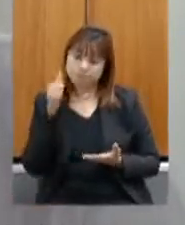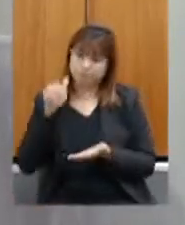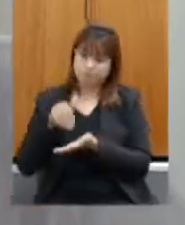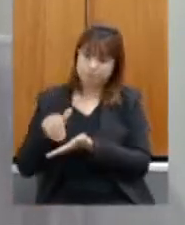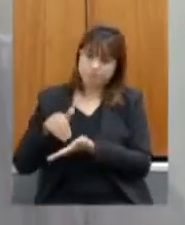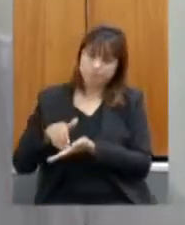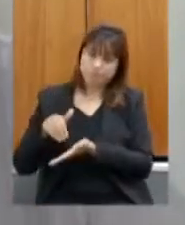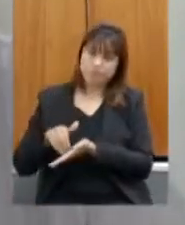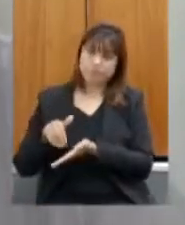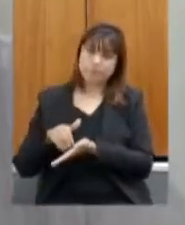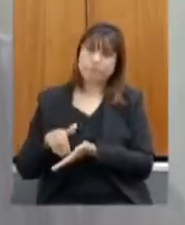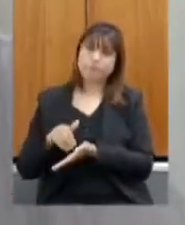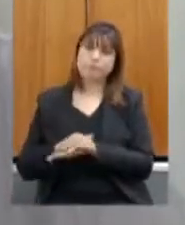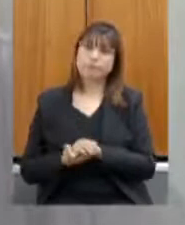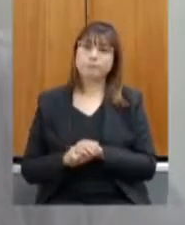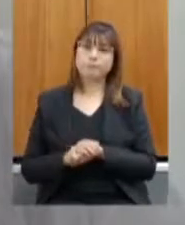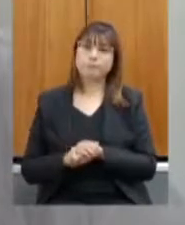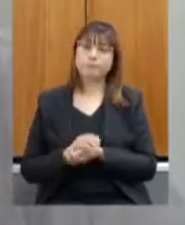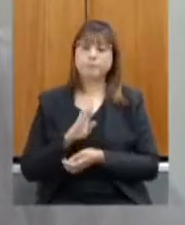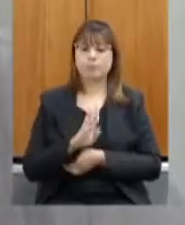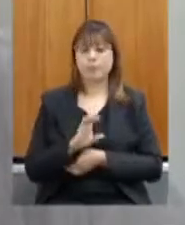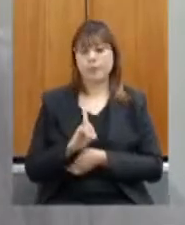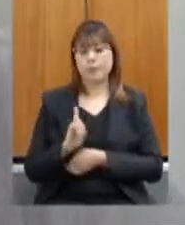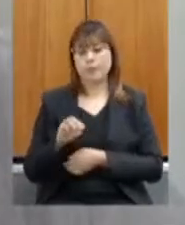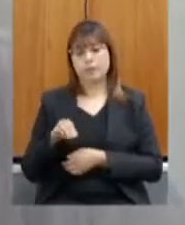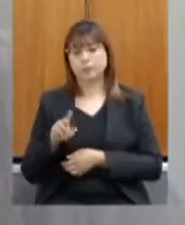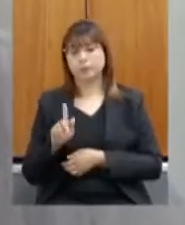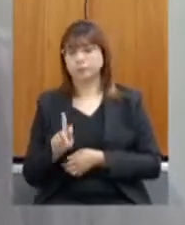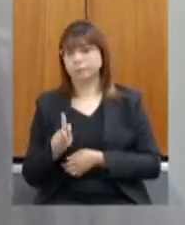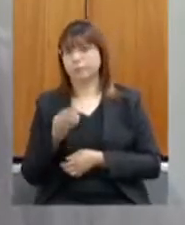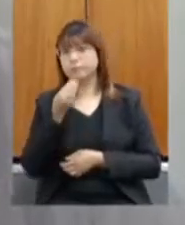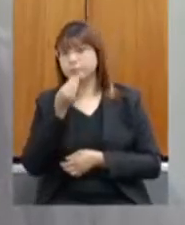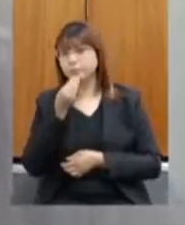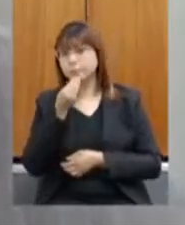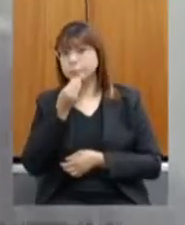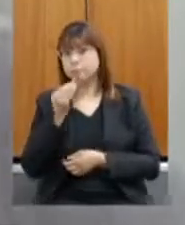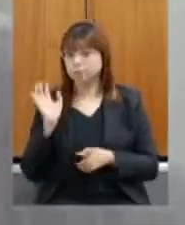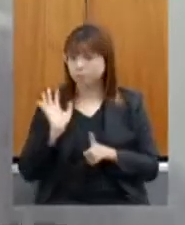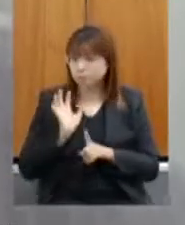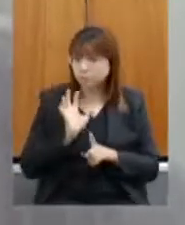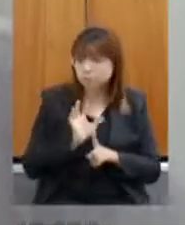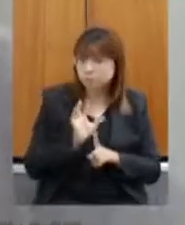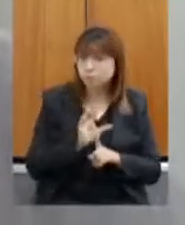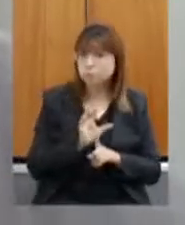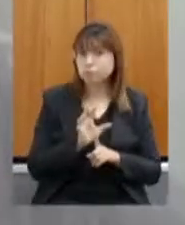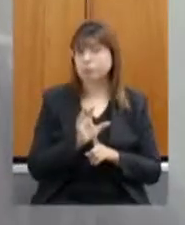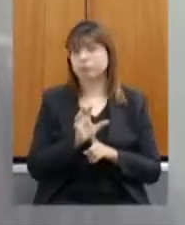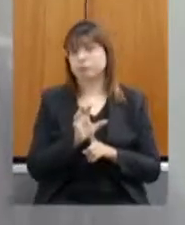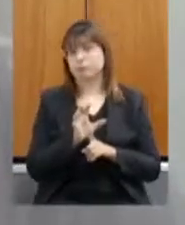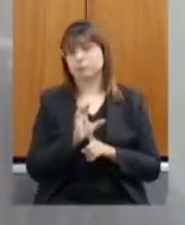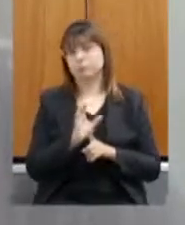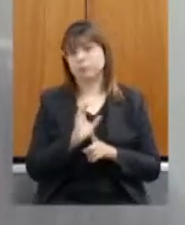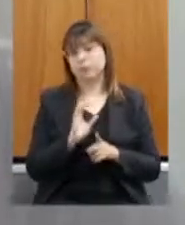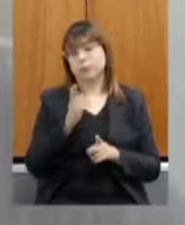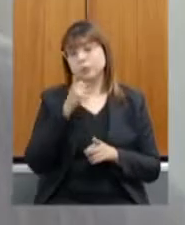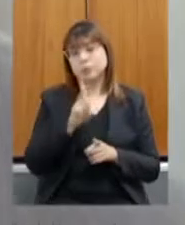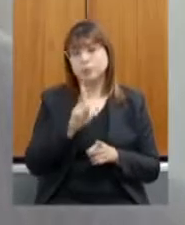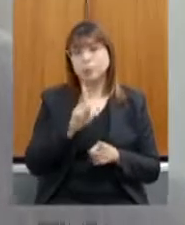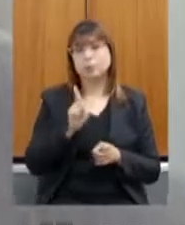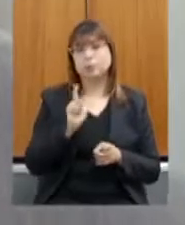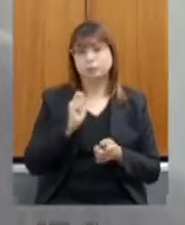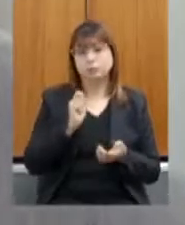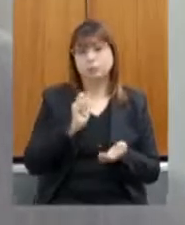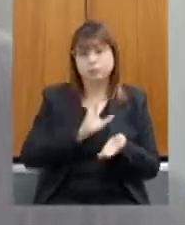para que o BDMG ele possa estar incentivando esse crédito para os produtores